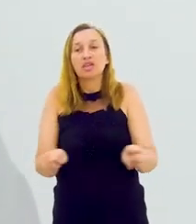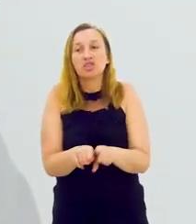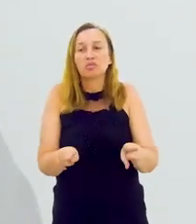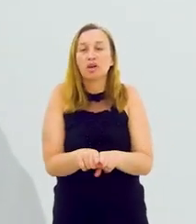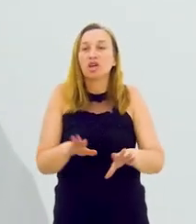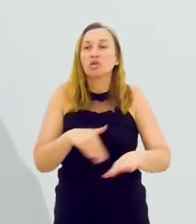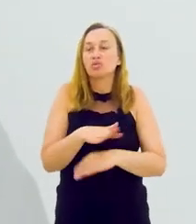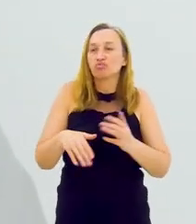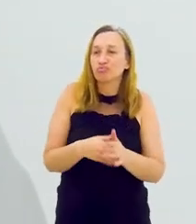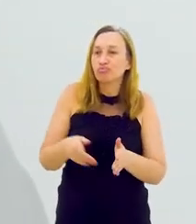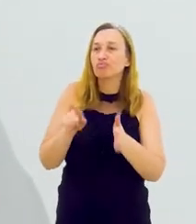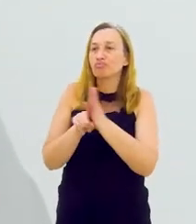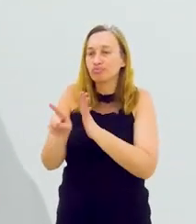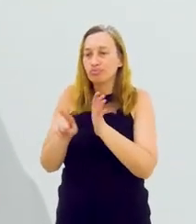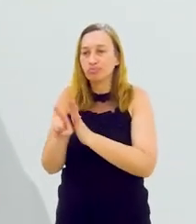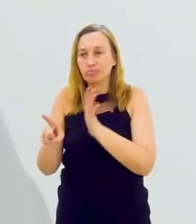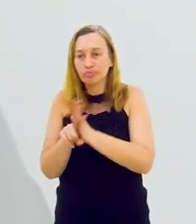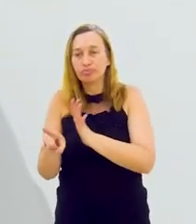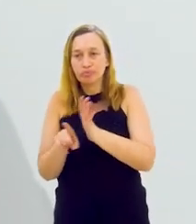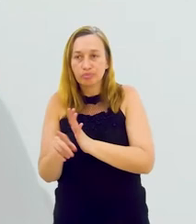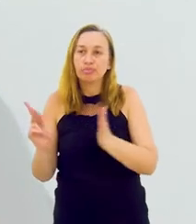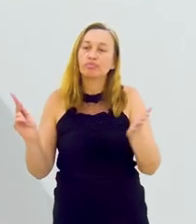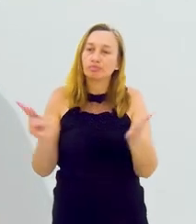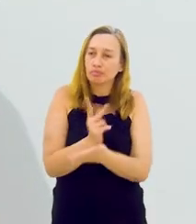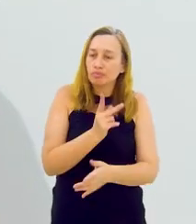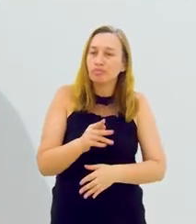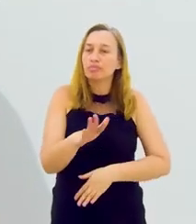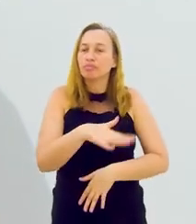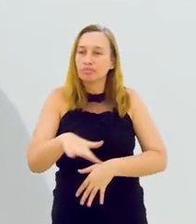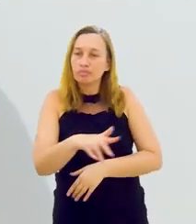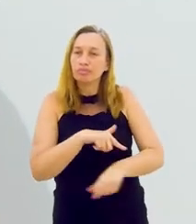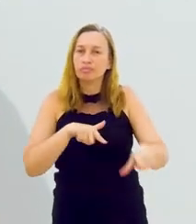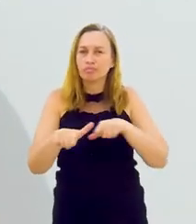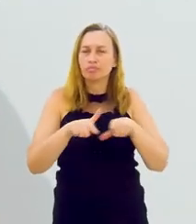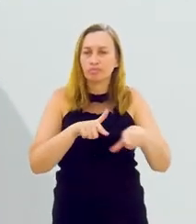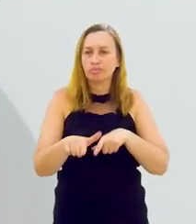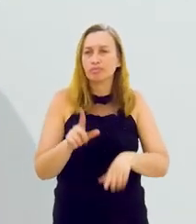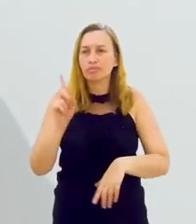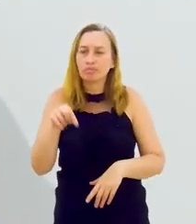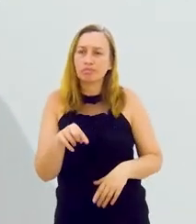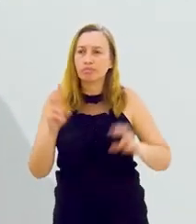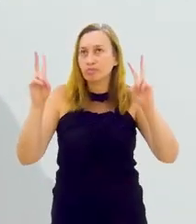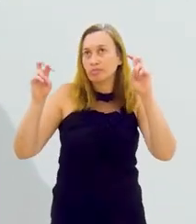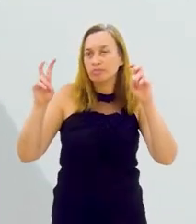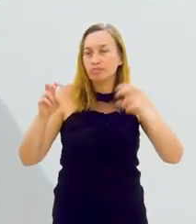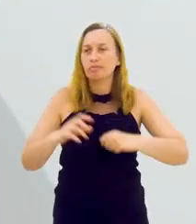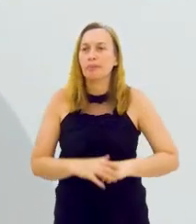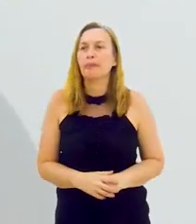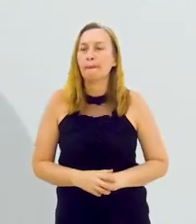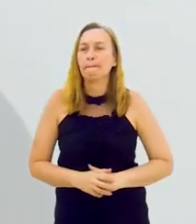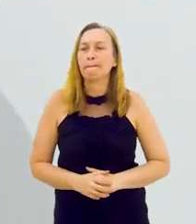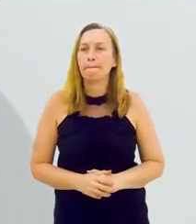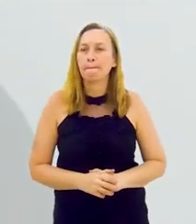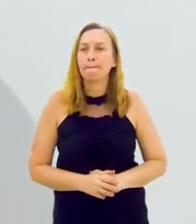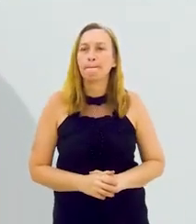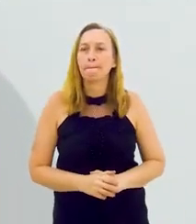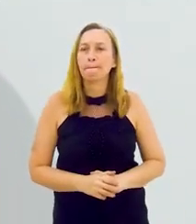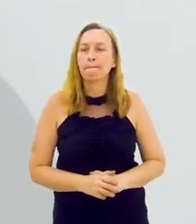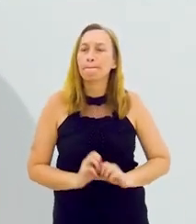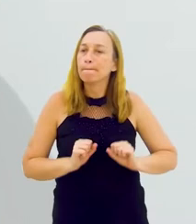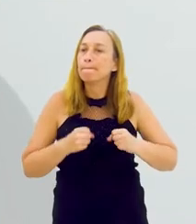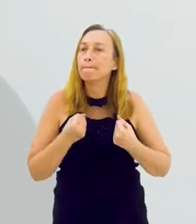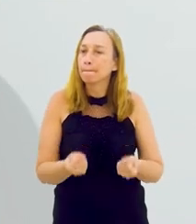sobre novas bases. Agora, há também todo um questionamento que vem surgindo e emergindo no mercado de trabalho, que é sobre a questão